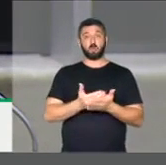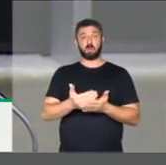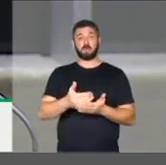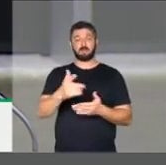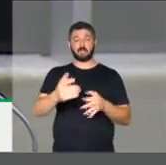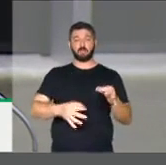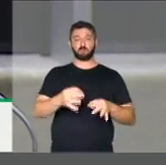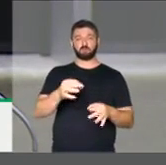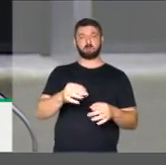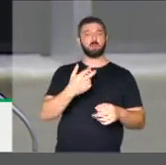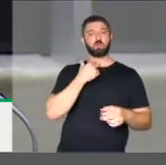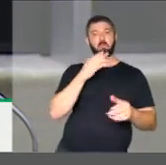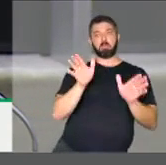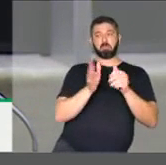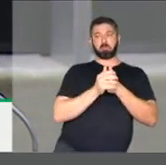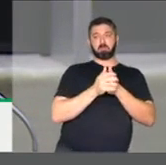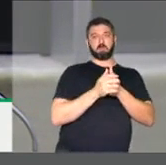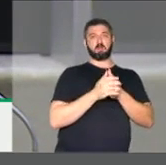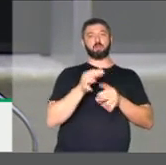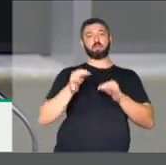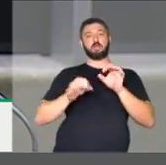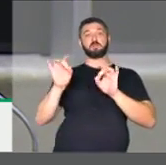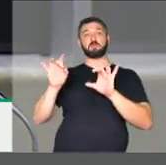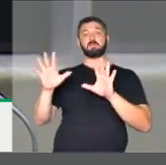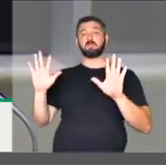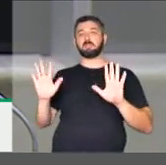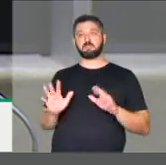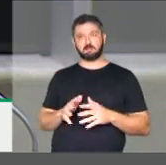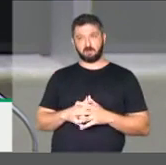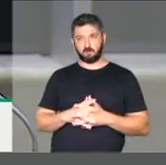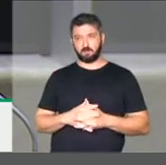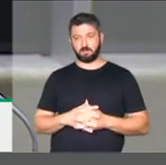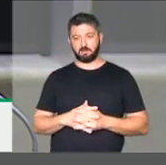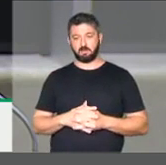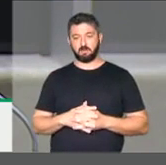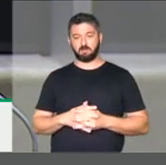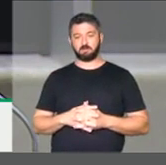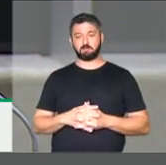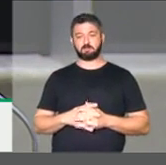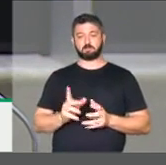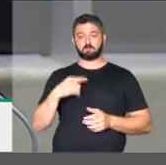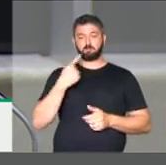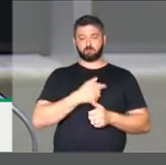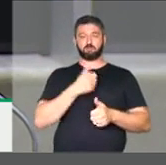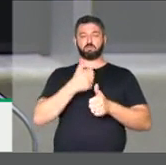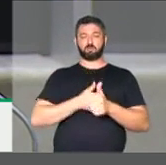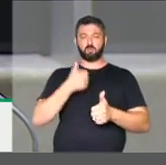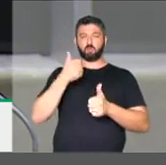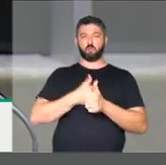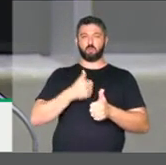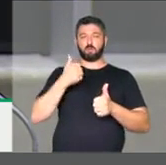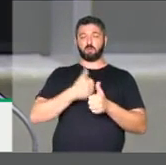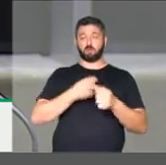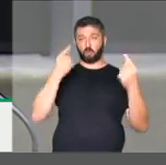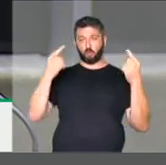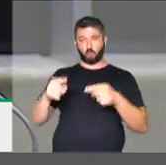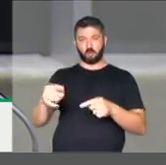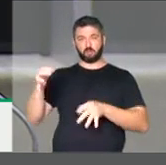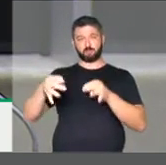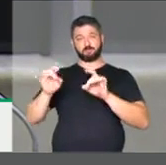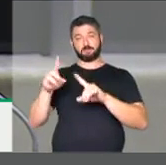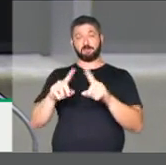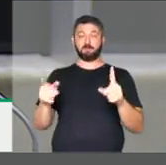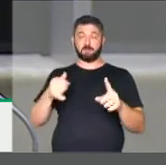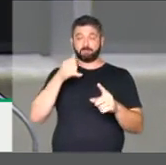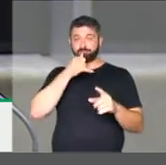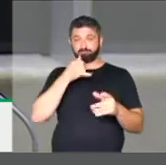e não se esconderão mais atrás do foro privilegiado que tanto nós lutamos aqui para combater e para derrubar.